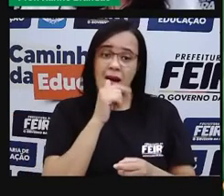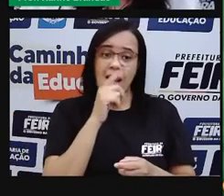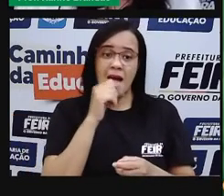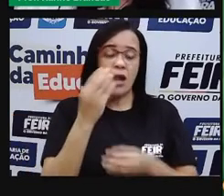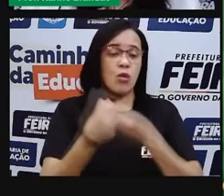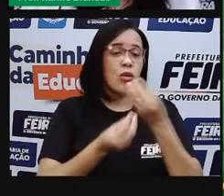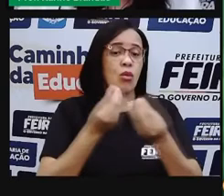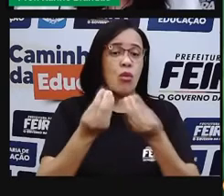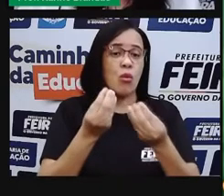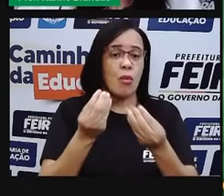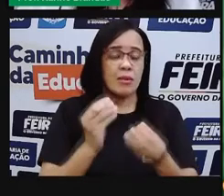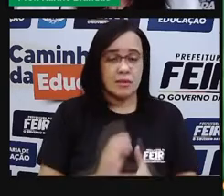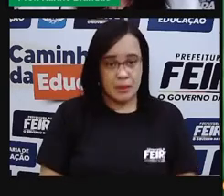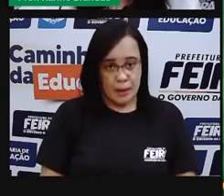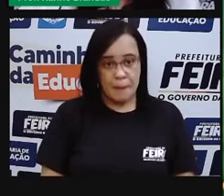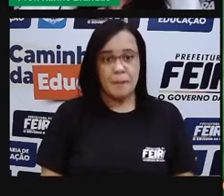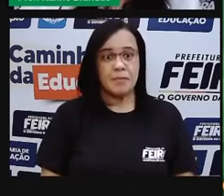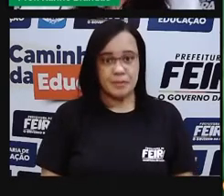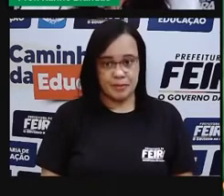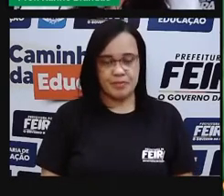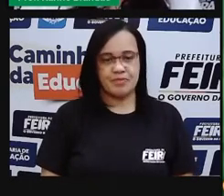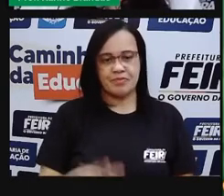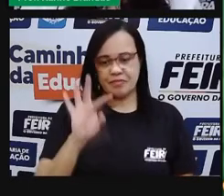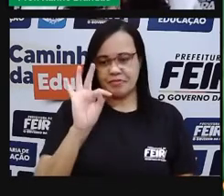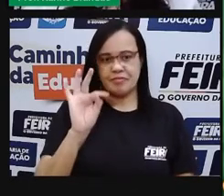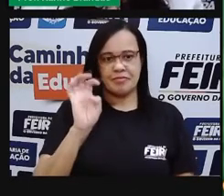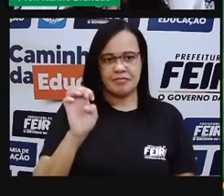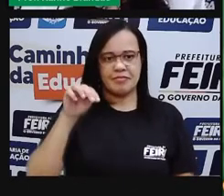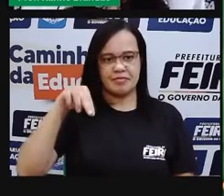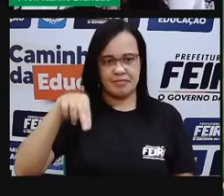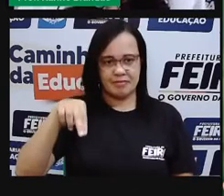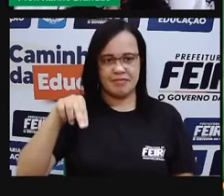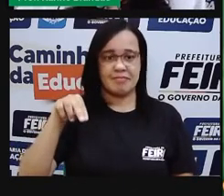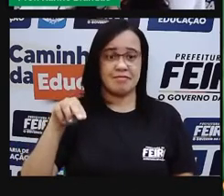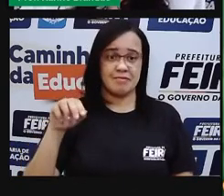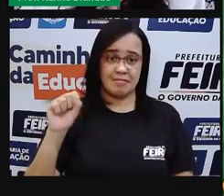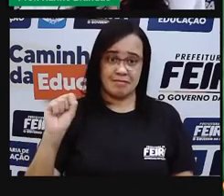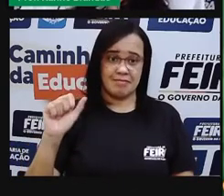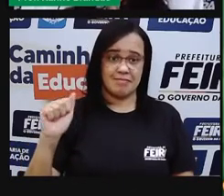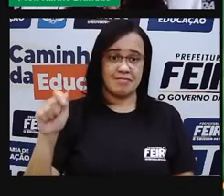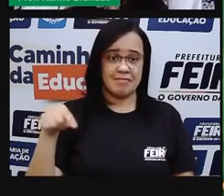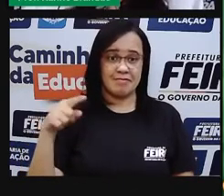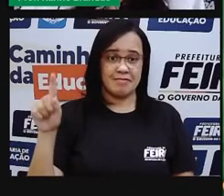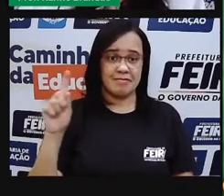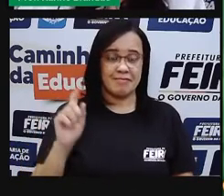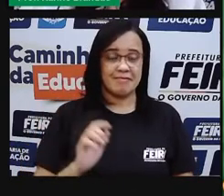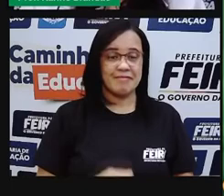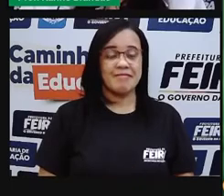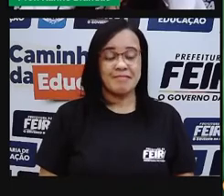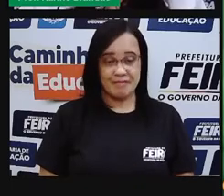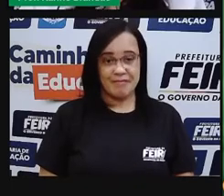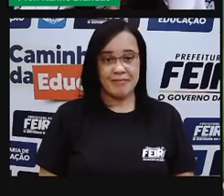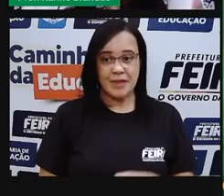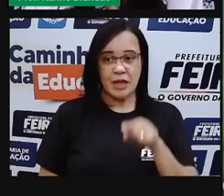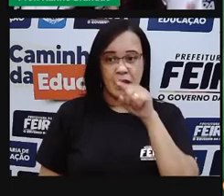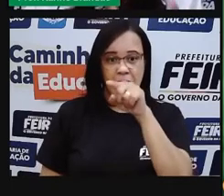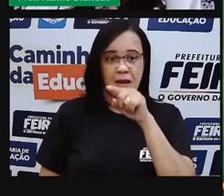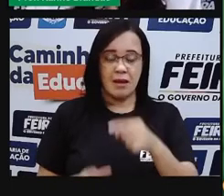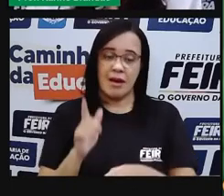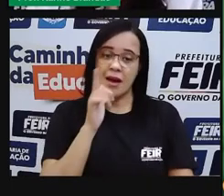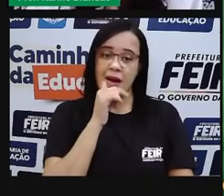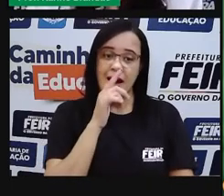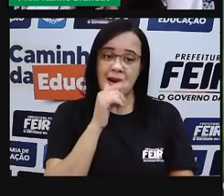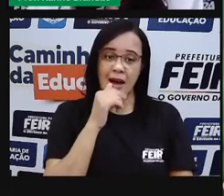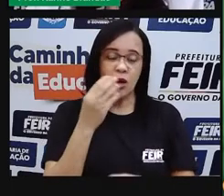gera uma tensão. Ou seja, ela vai, sobre essa água, antes dela